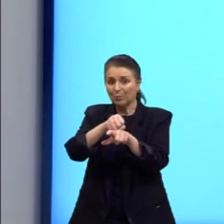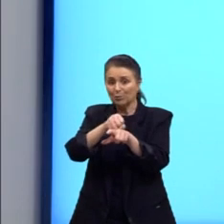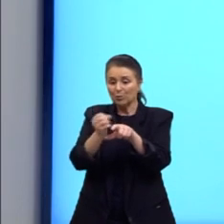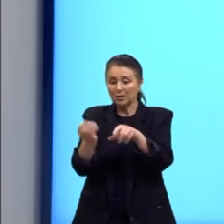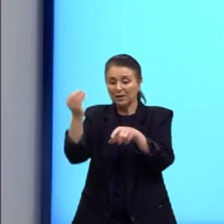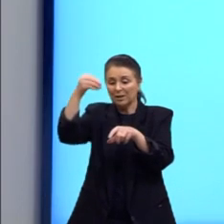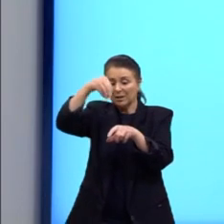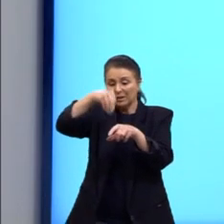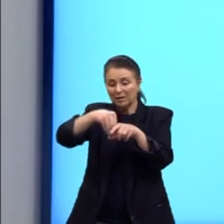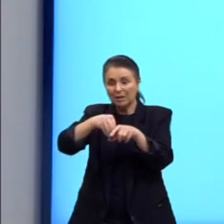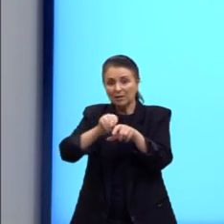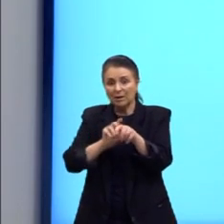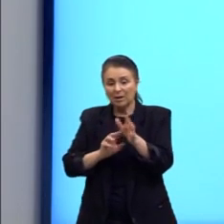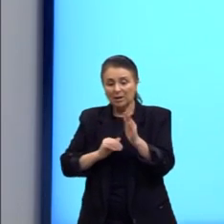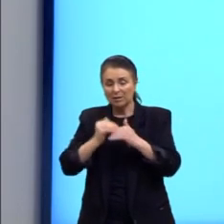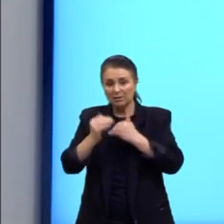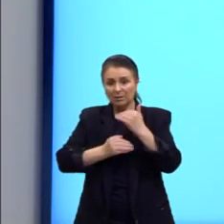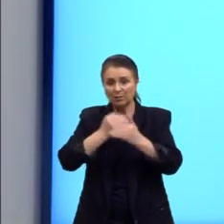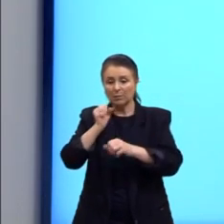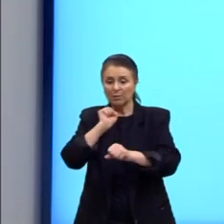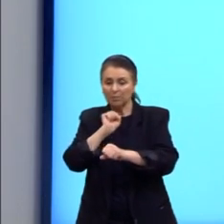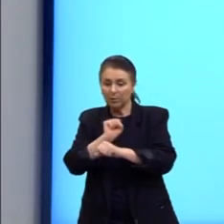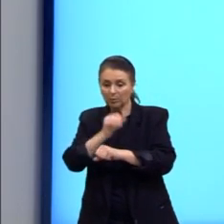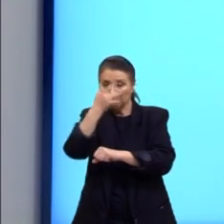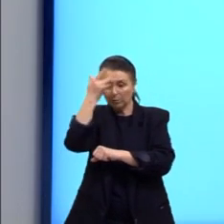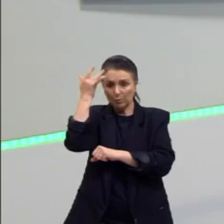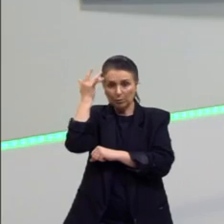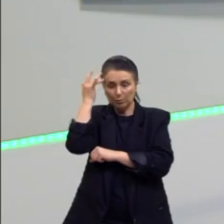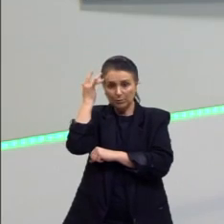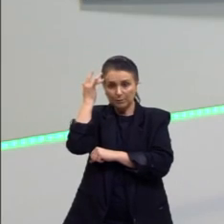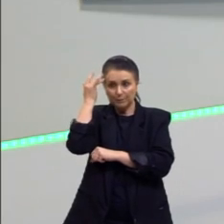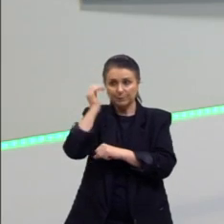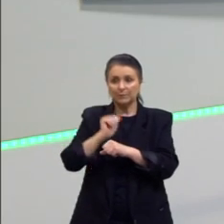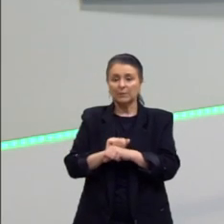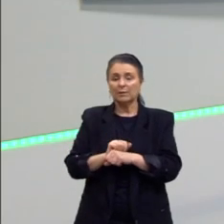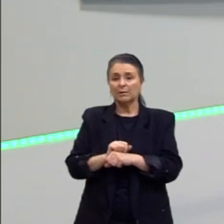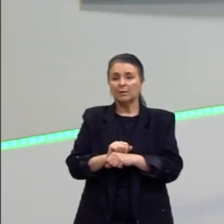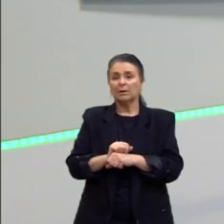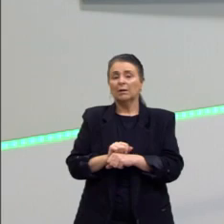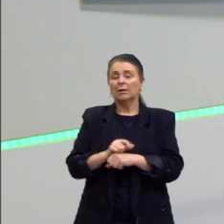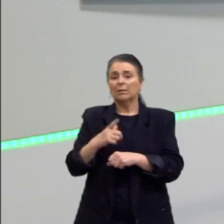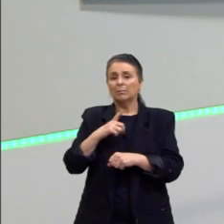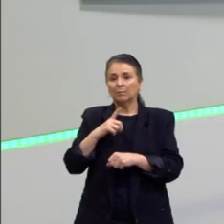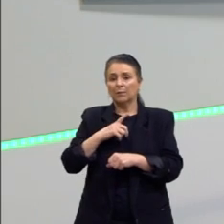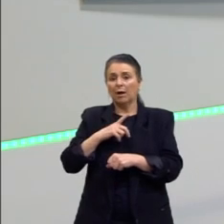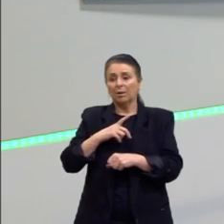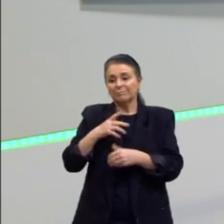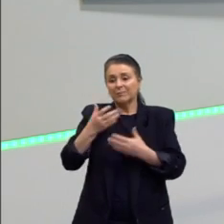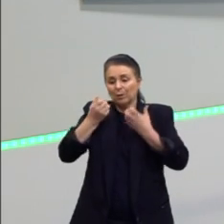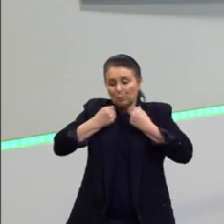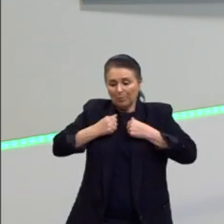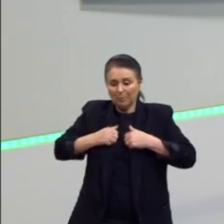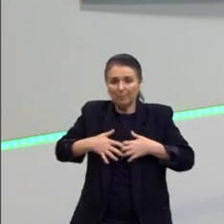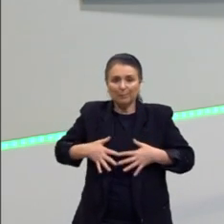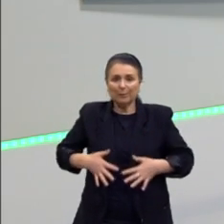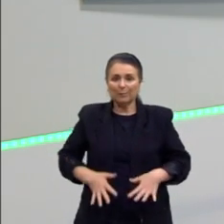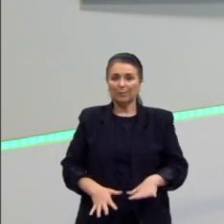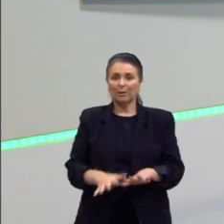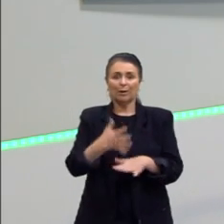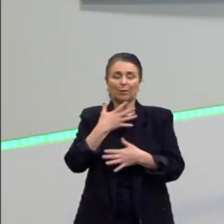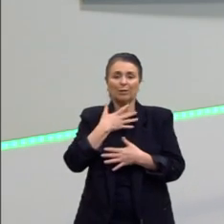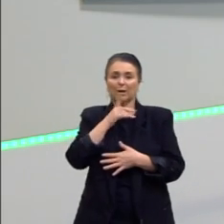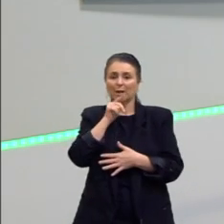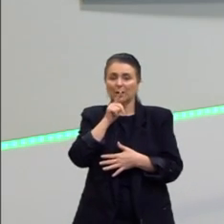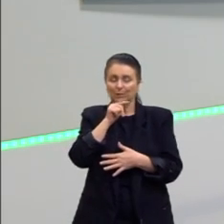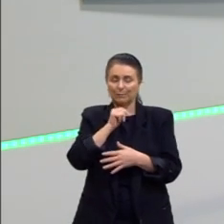desenvolver. E aí, só está esperando um ser humano, né? Para se refrescar na água, para ser o seu hospedeiro